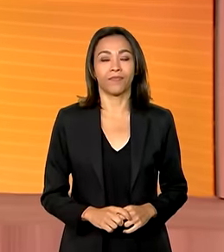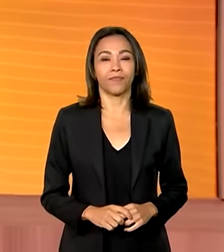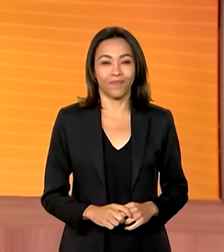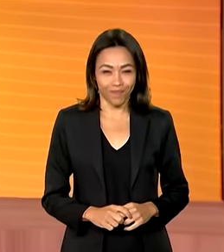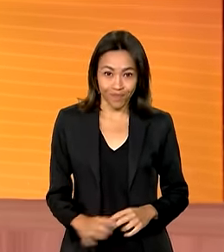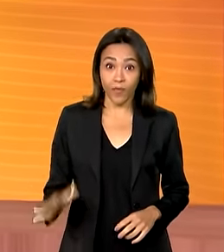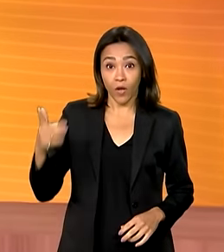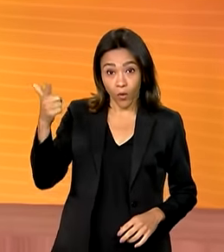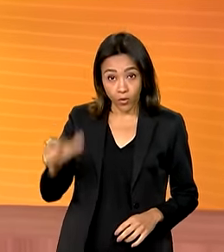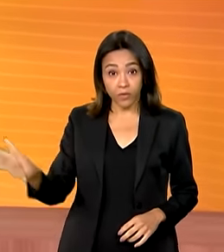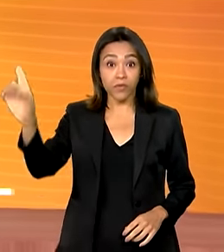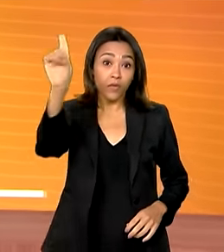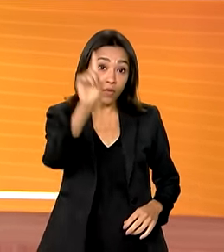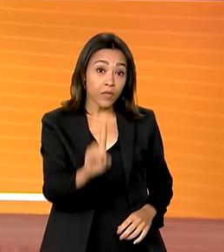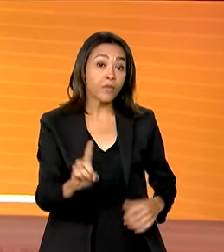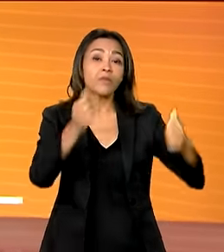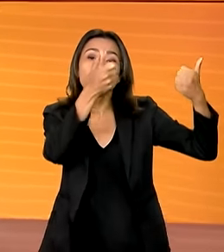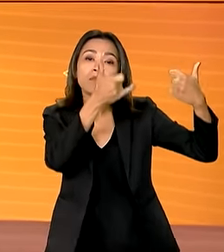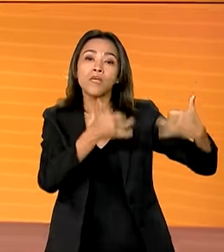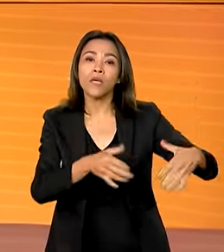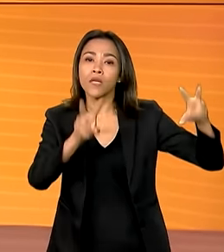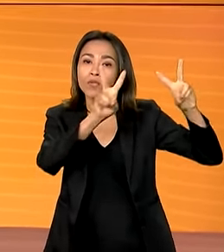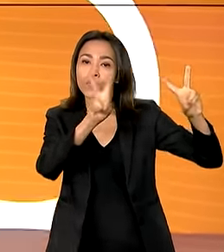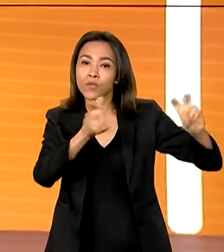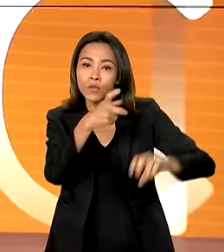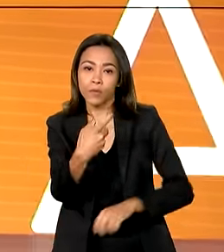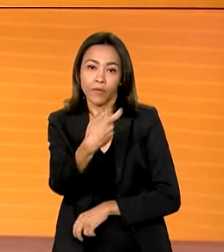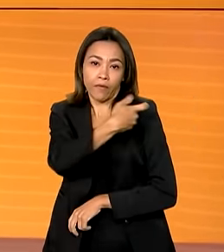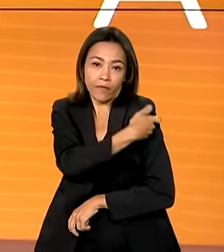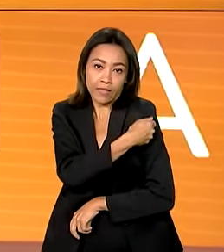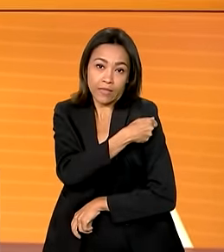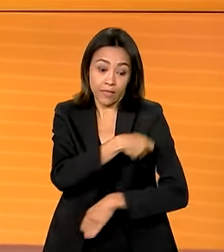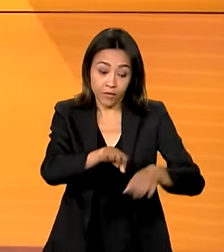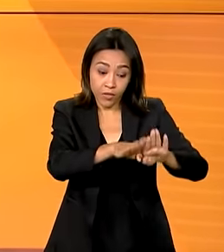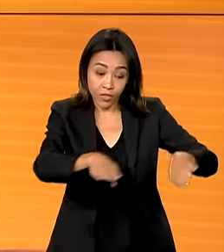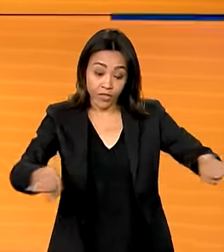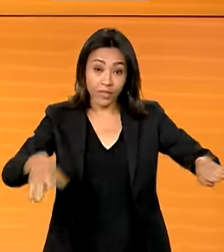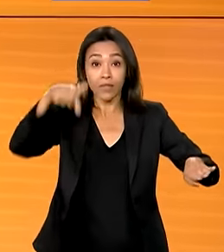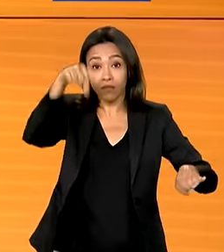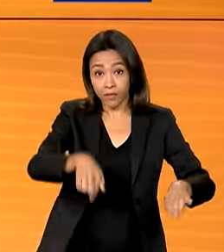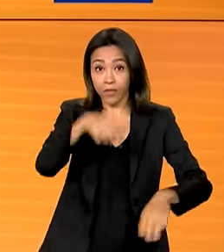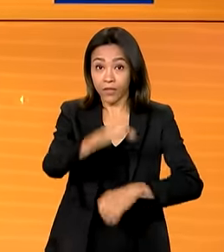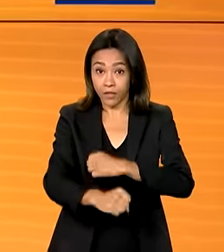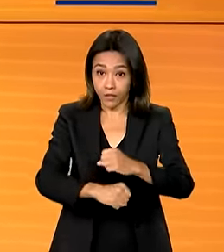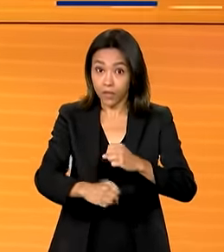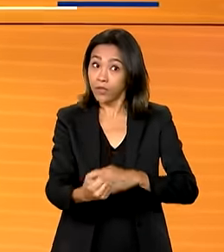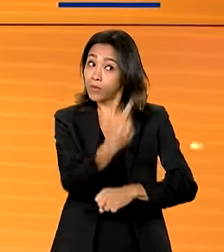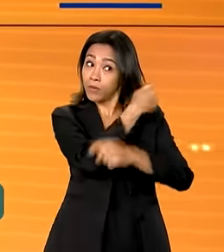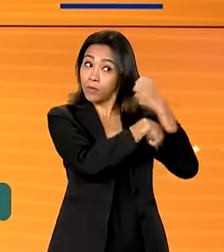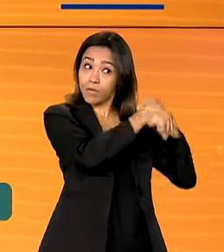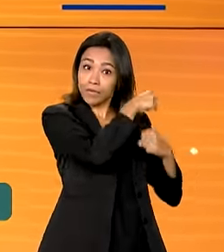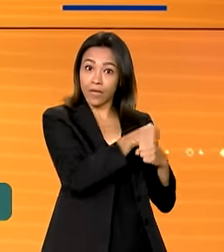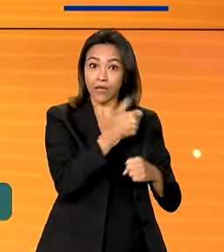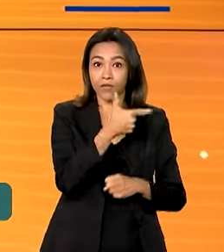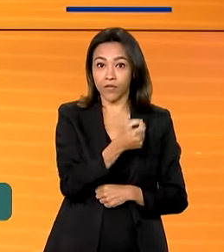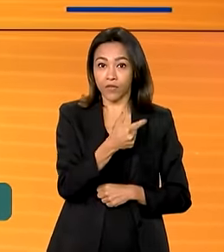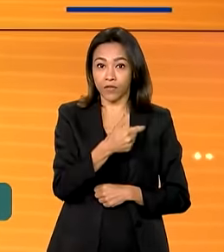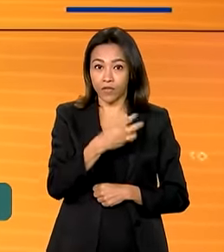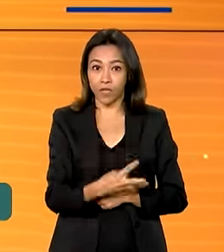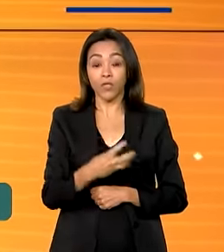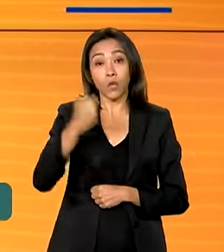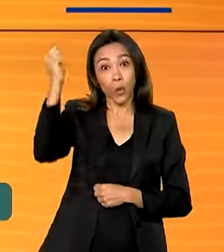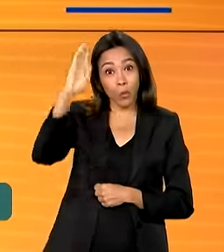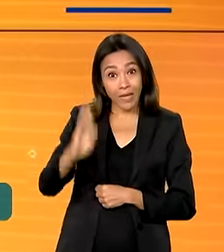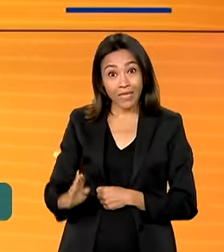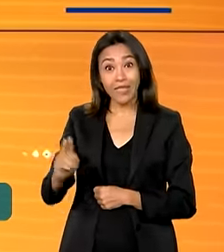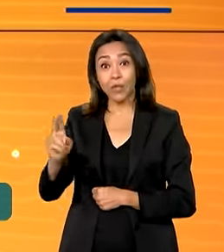Estamos de volta. Vamos falar da imunização das crianças em 2023. Isso porque o Brasil conseguiu sair da